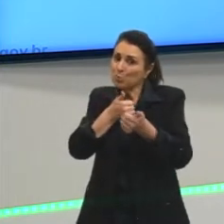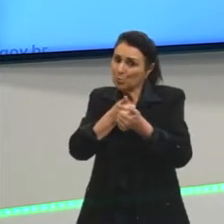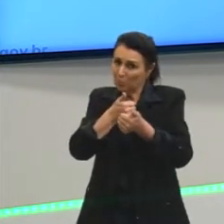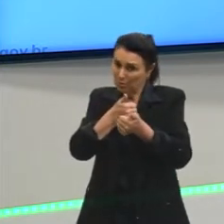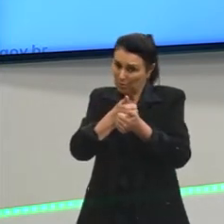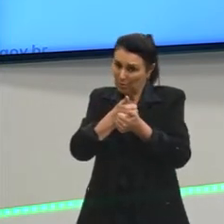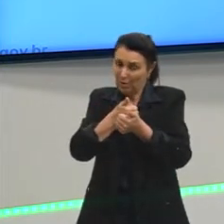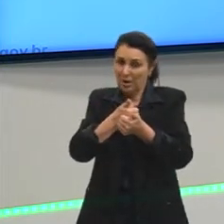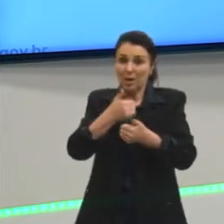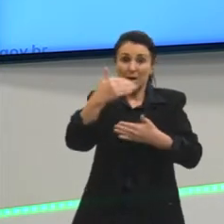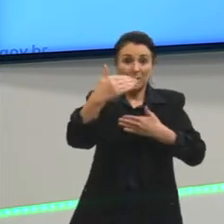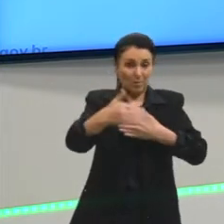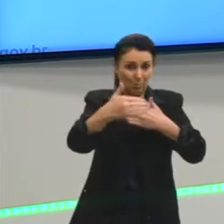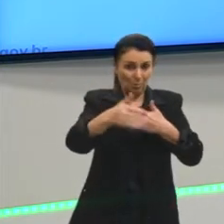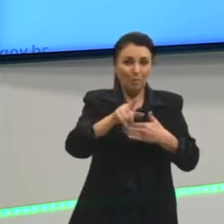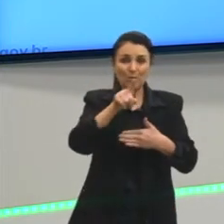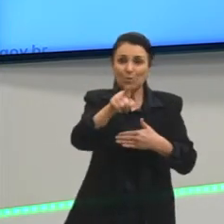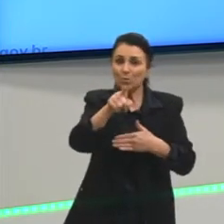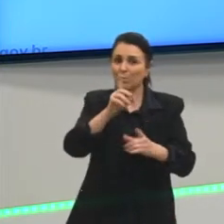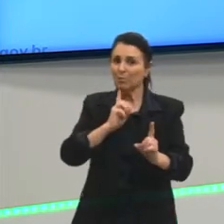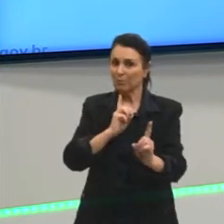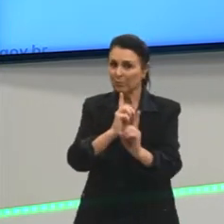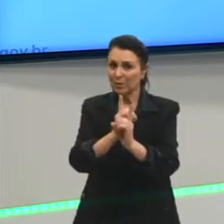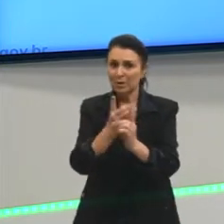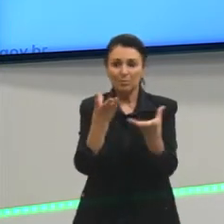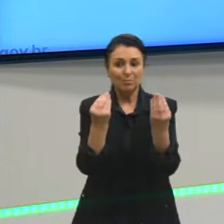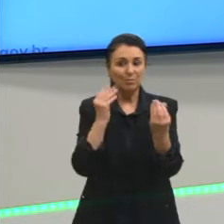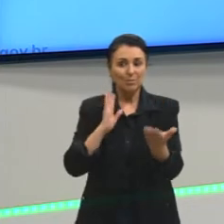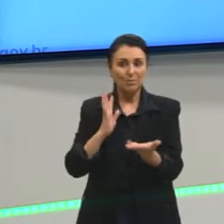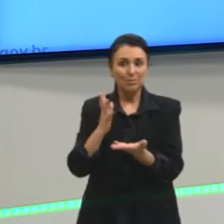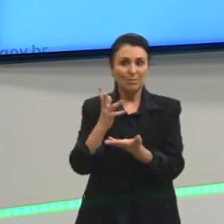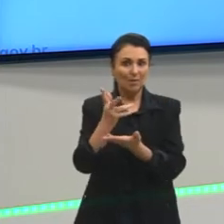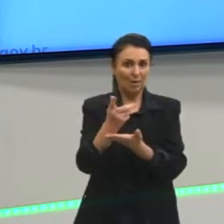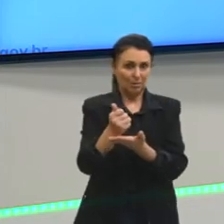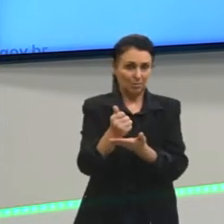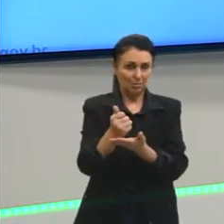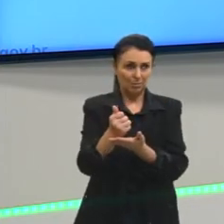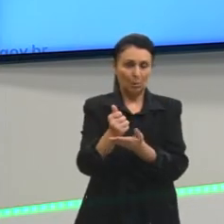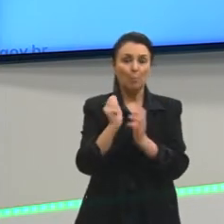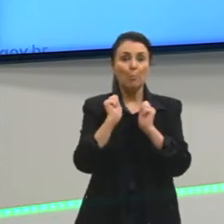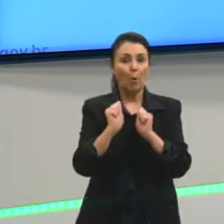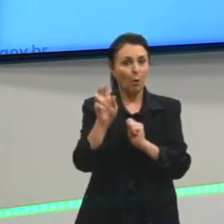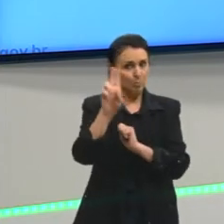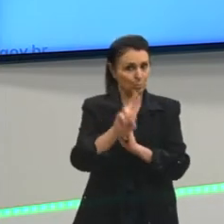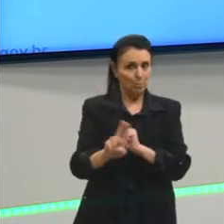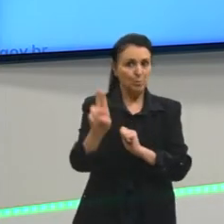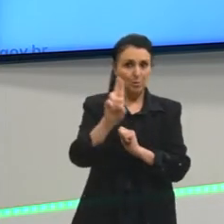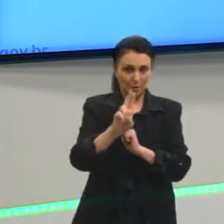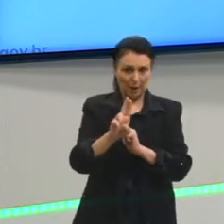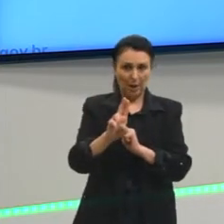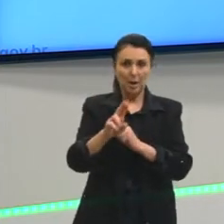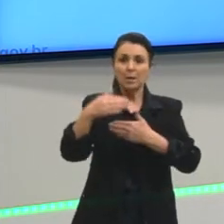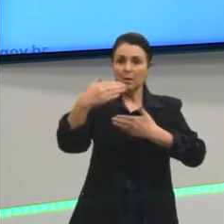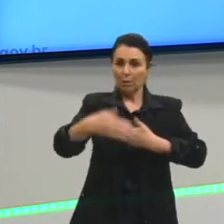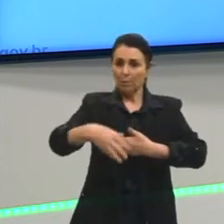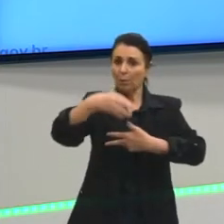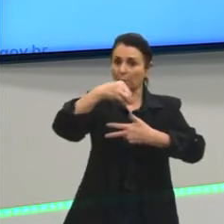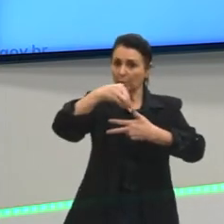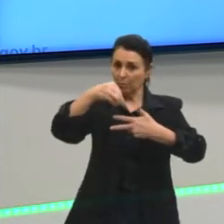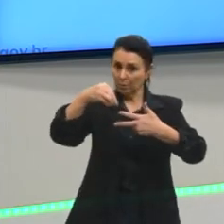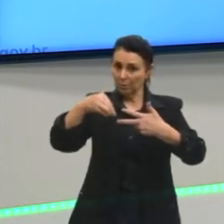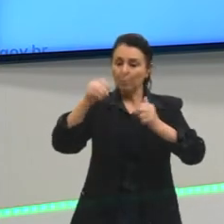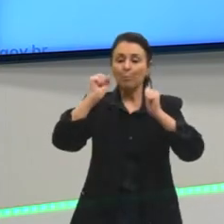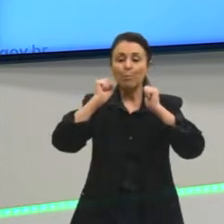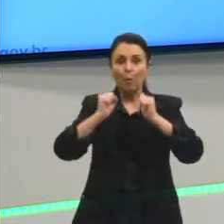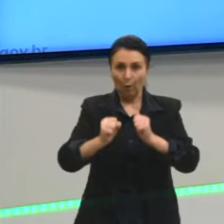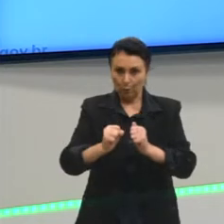muitos dados. Então, o que eu faço? Eu pego aquele dado, posso usar no Enem? Pode usar. Eu posso